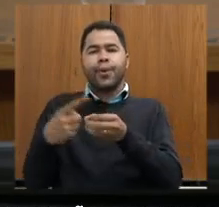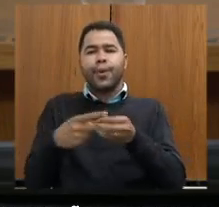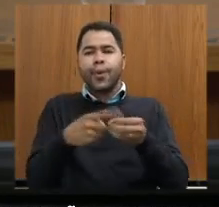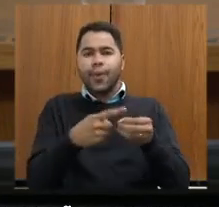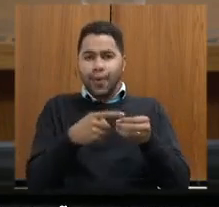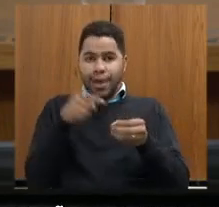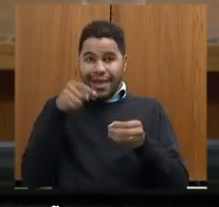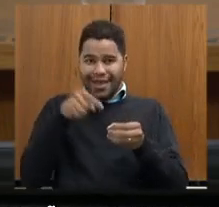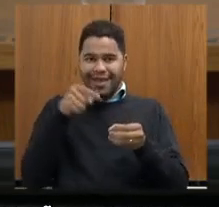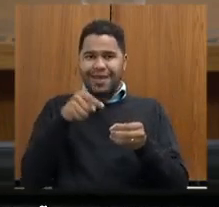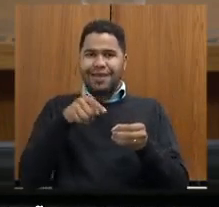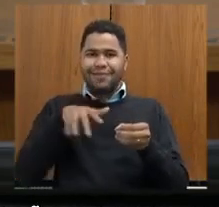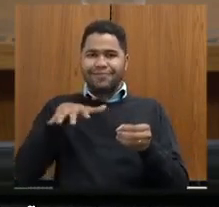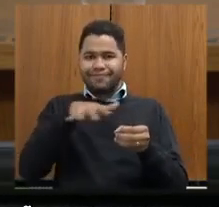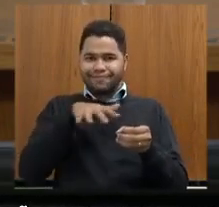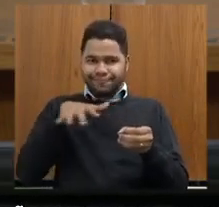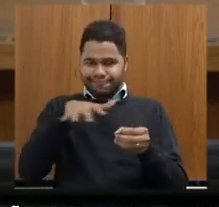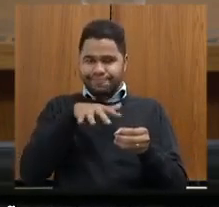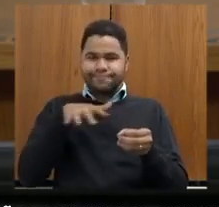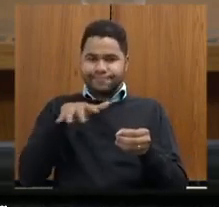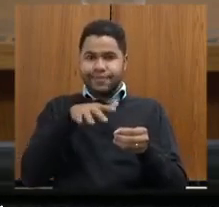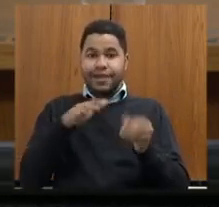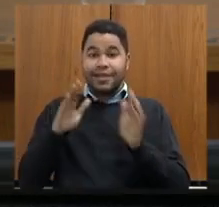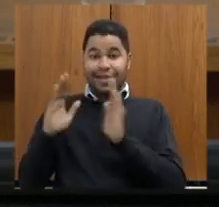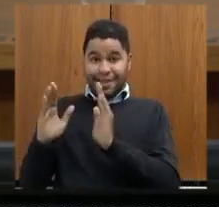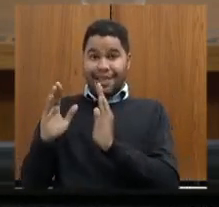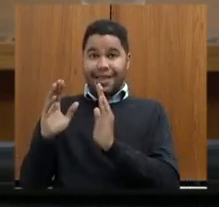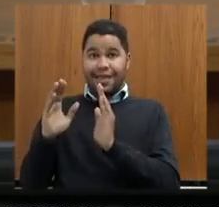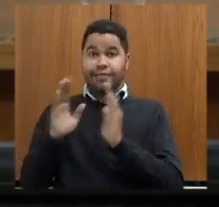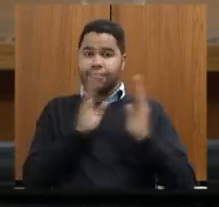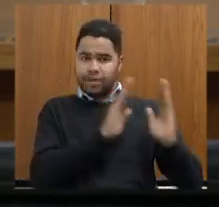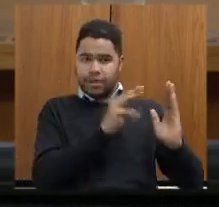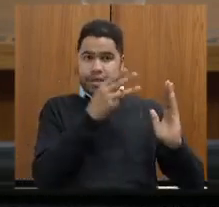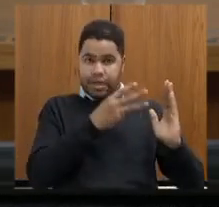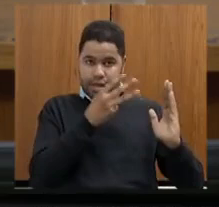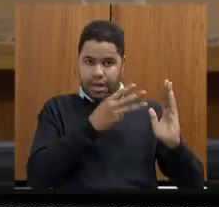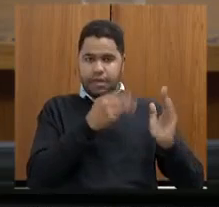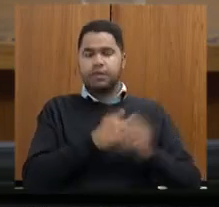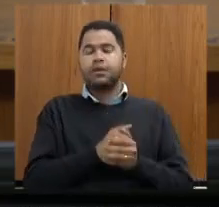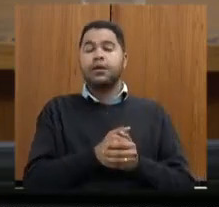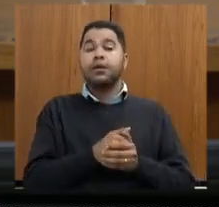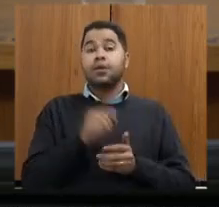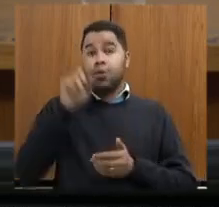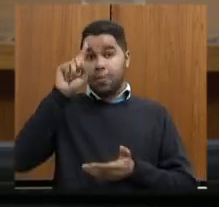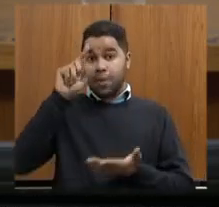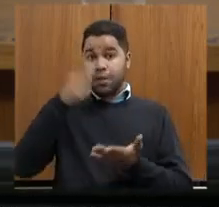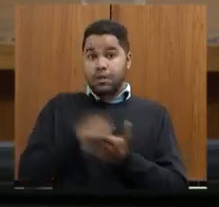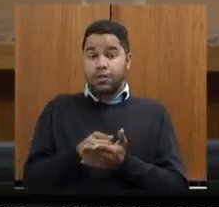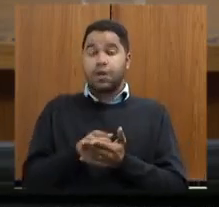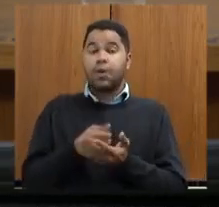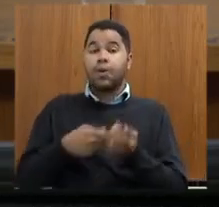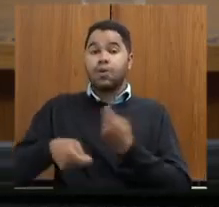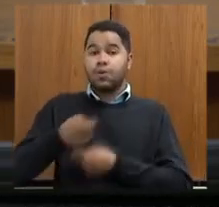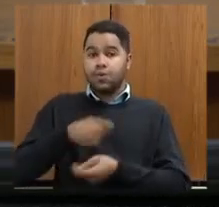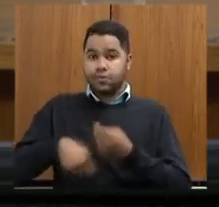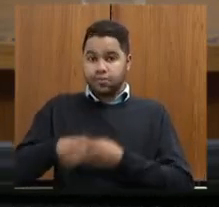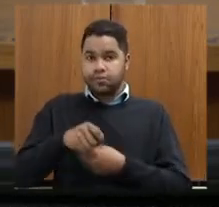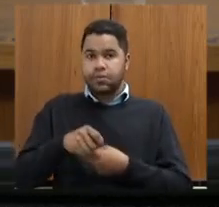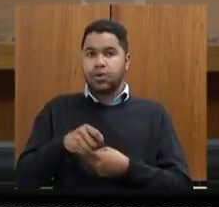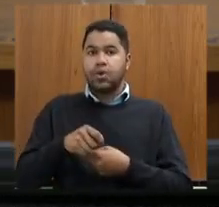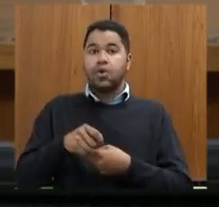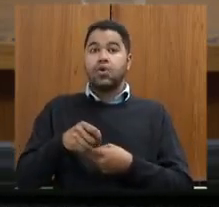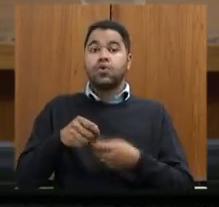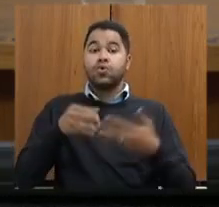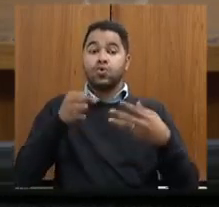abrangido no escopo da etapa três houve uma decisão administrativa no